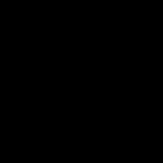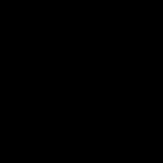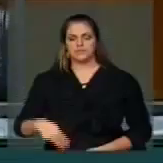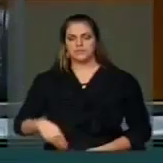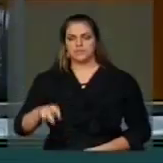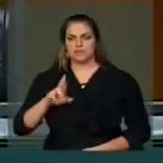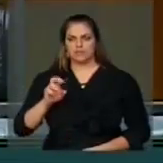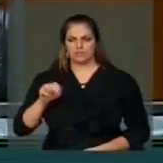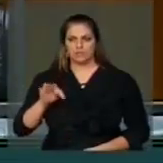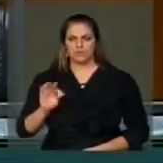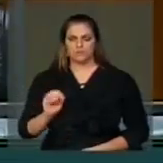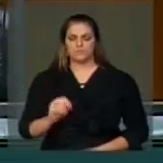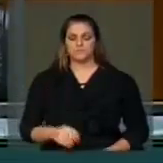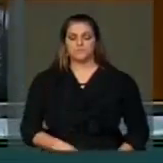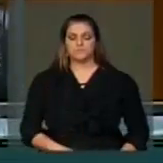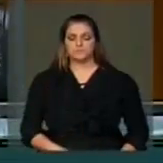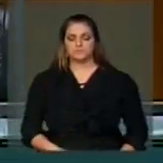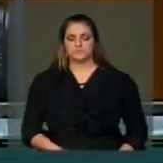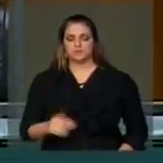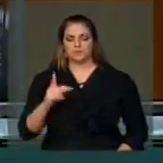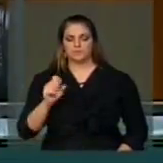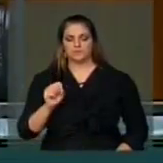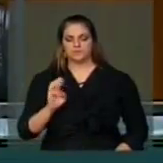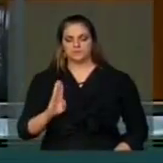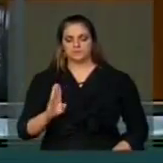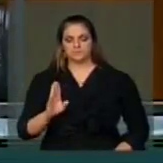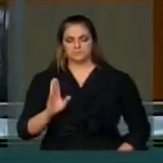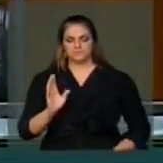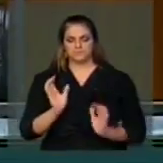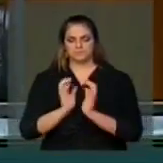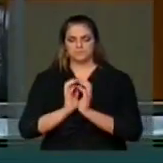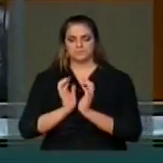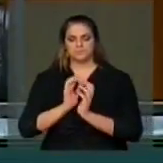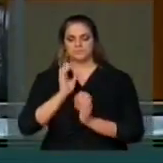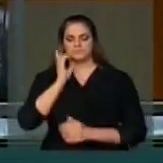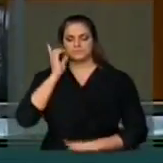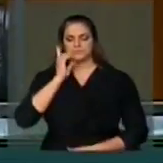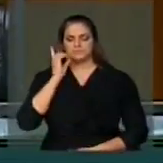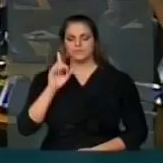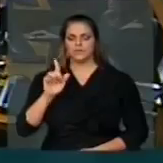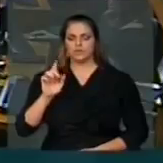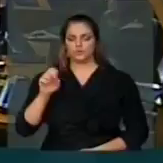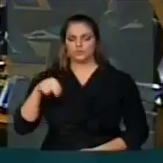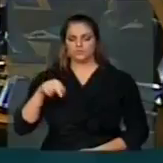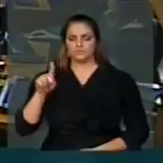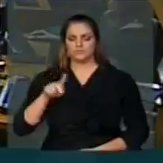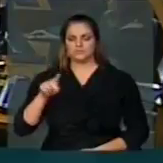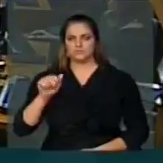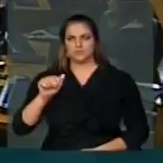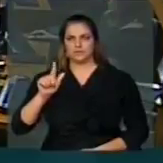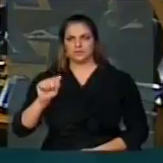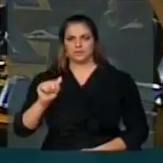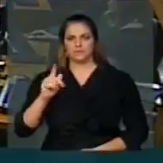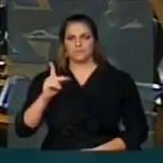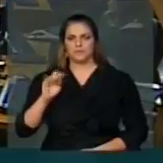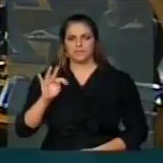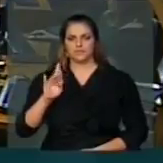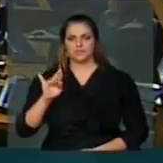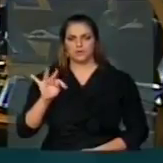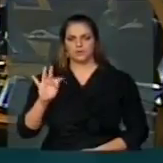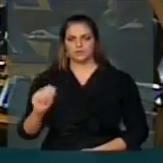... pelo PSB de Pernambuco, deputado Gonzaga Patriota. Sr. Presidente, dois